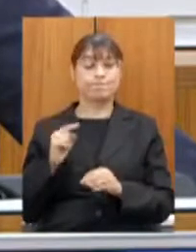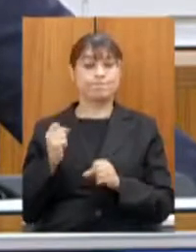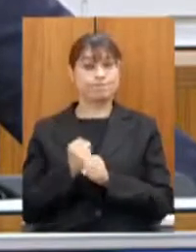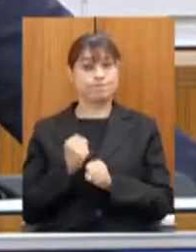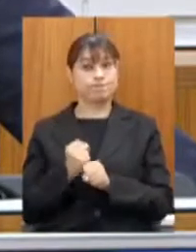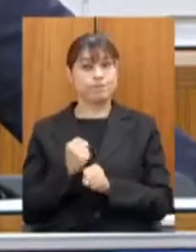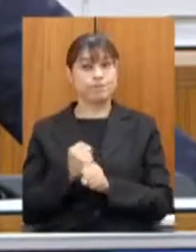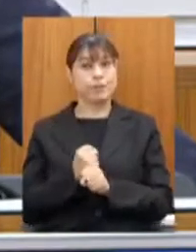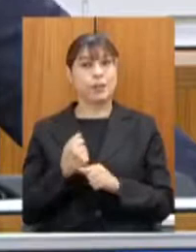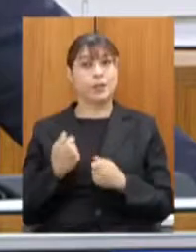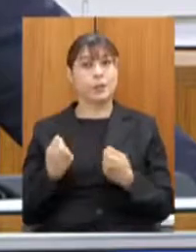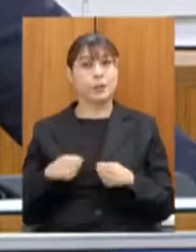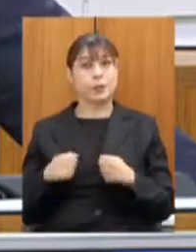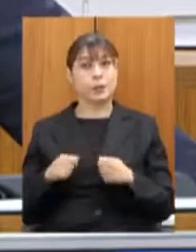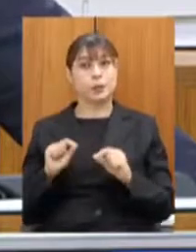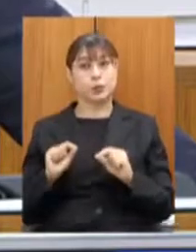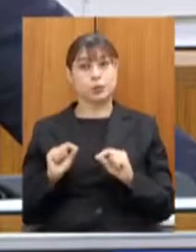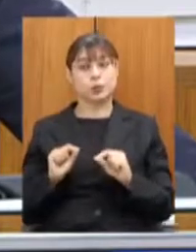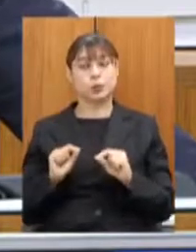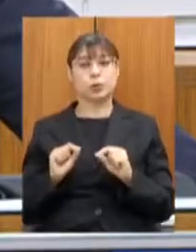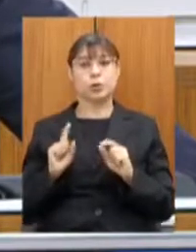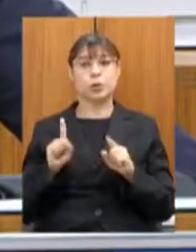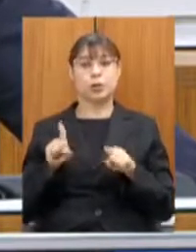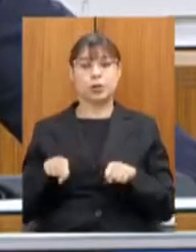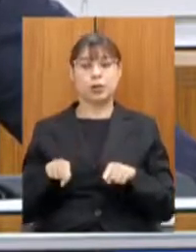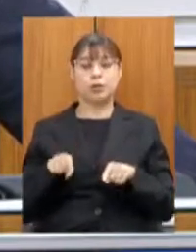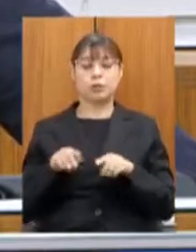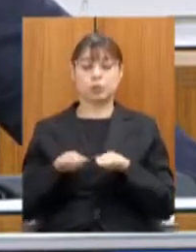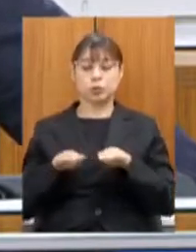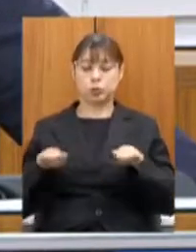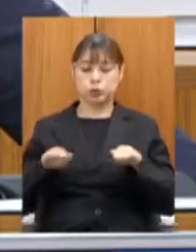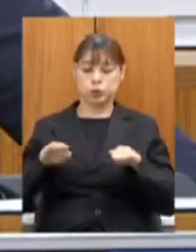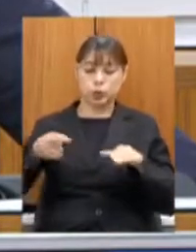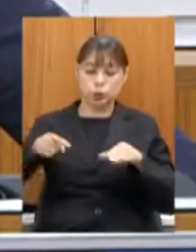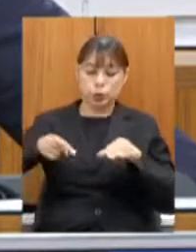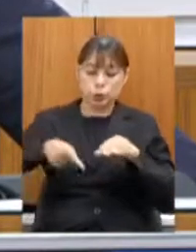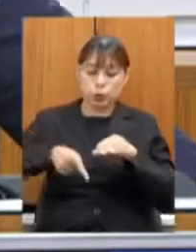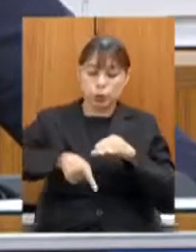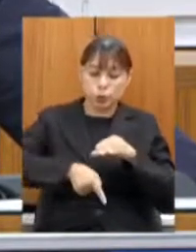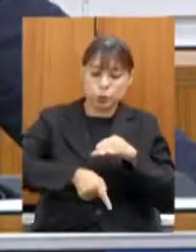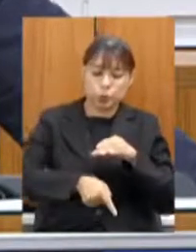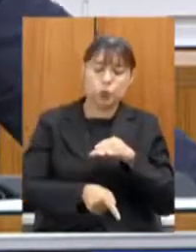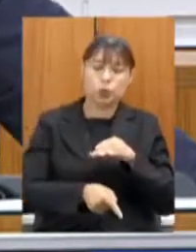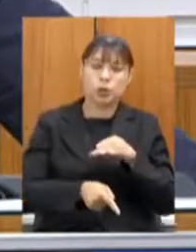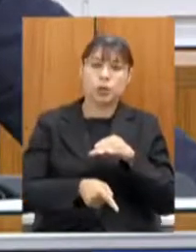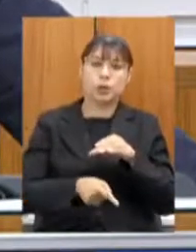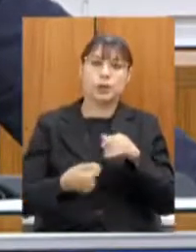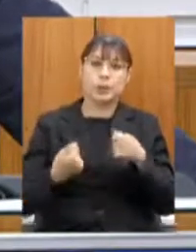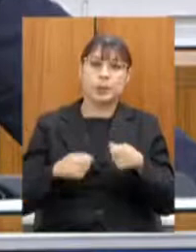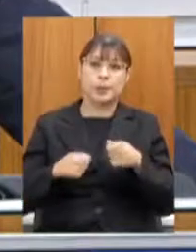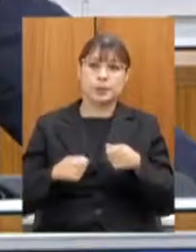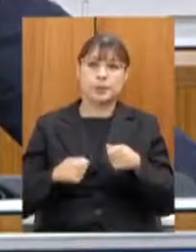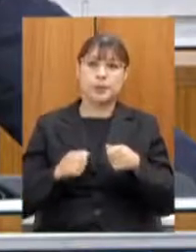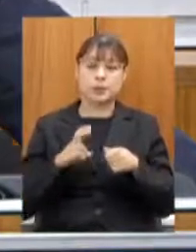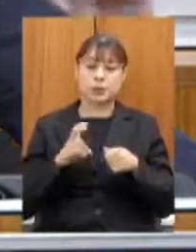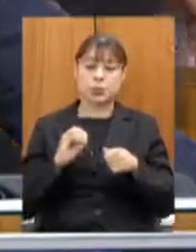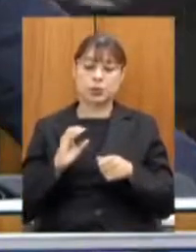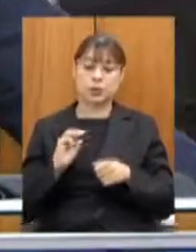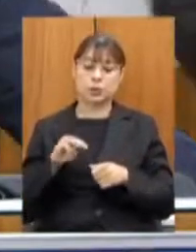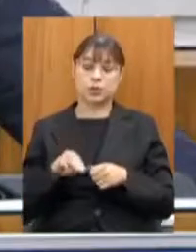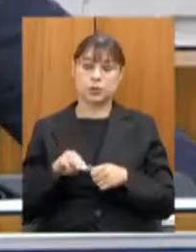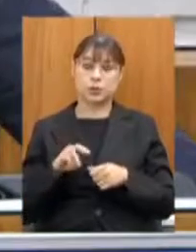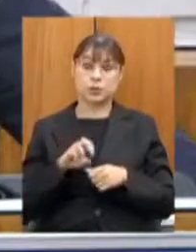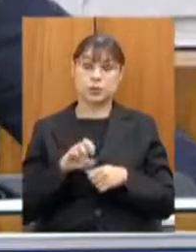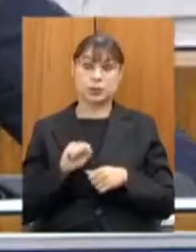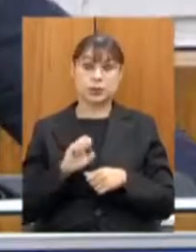exige a abertura de uma vala da ordem de 50 centímetros no período de chuva se